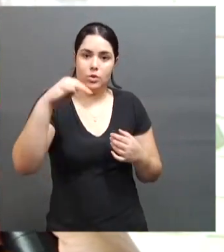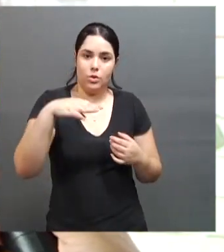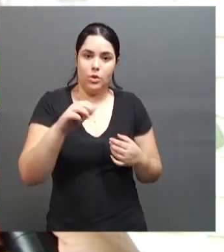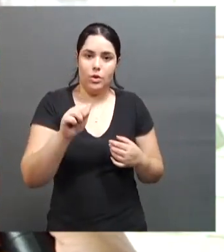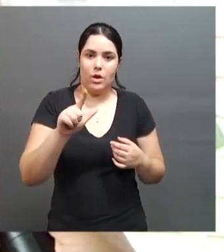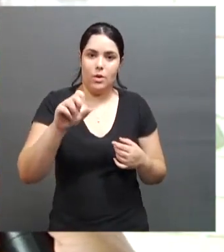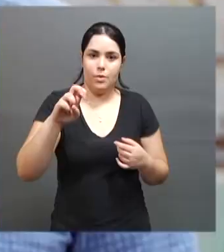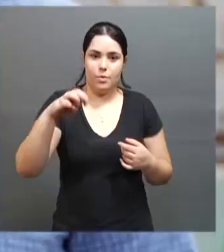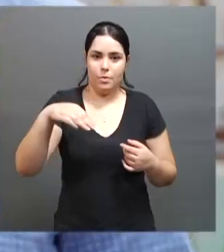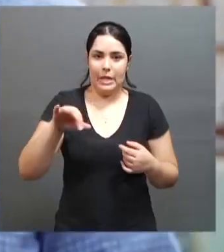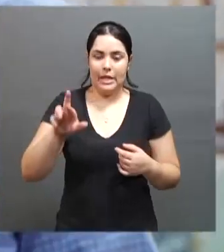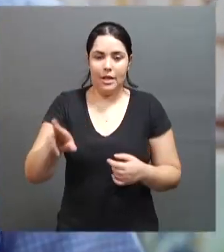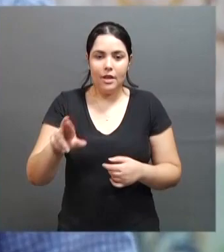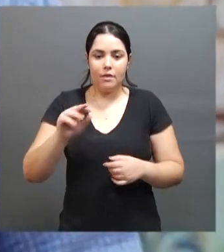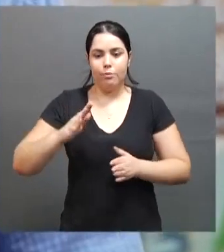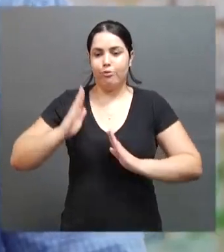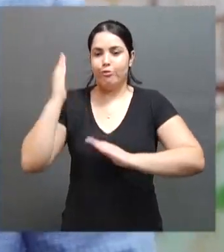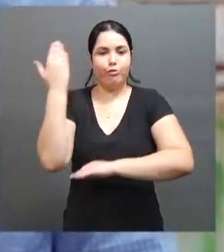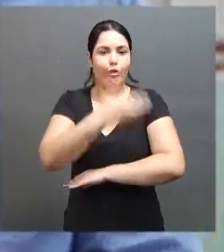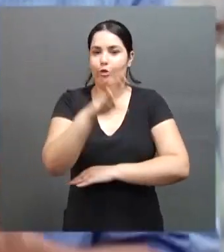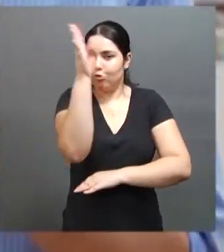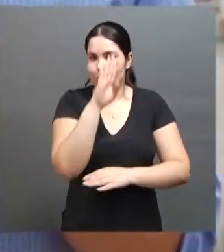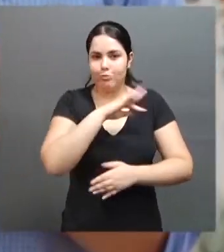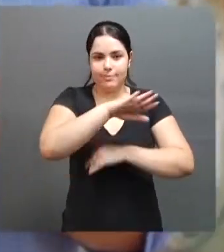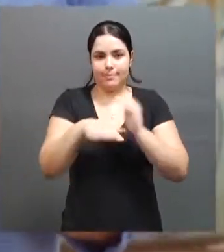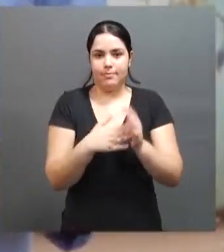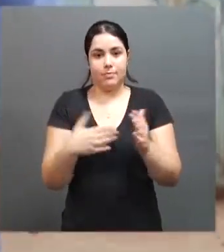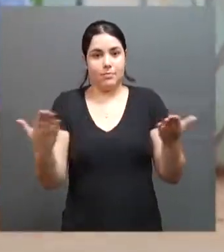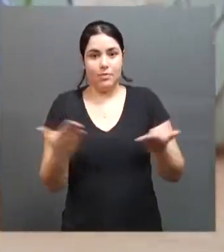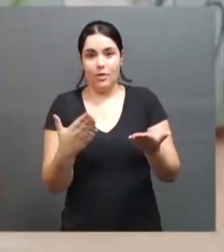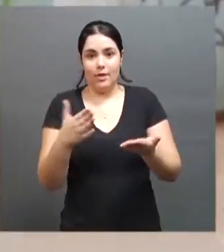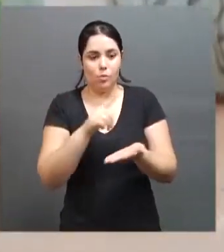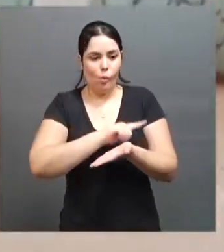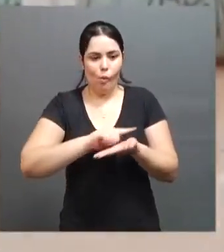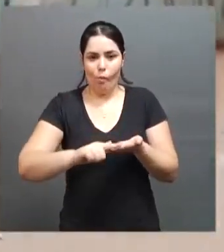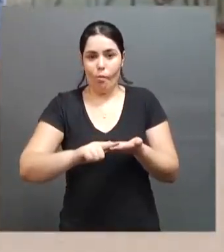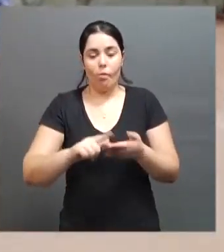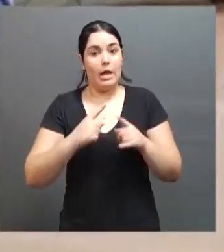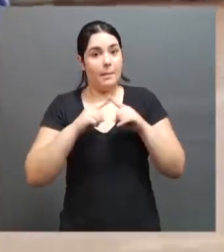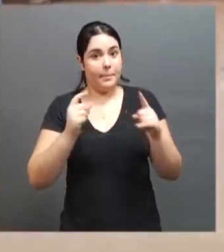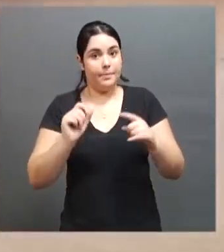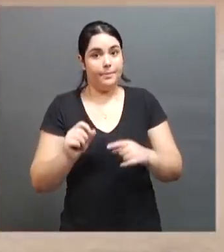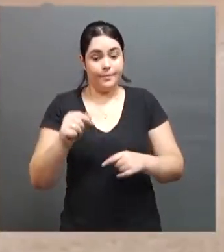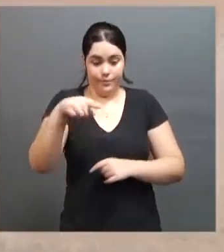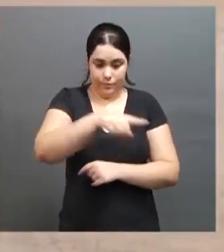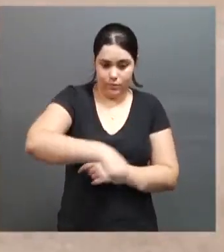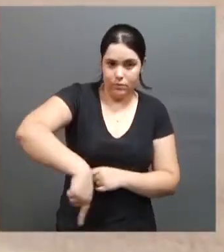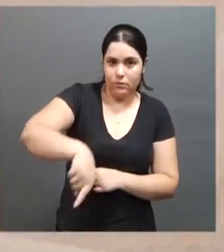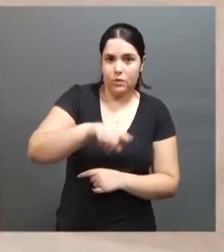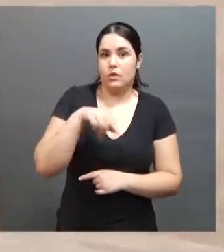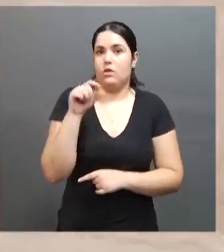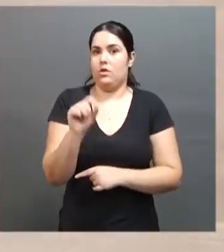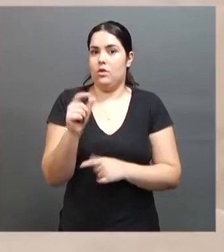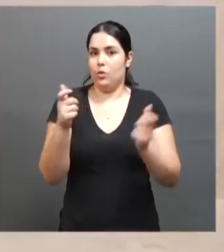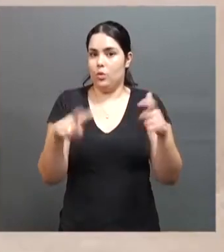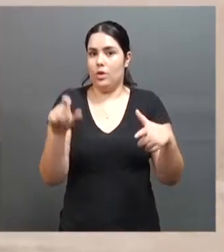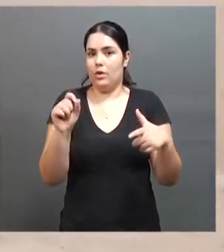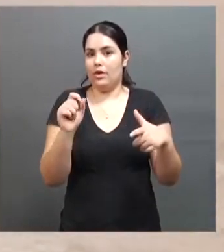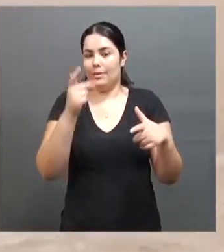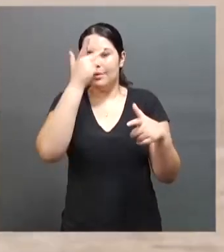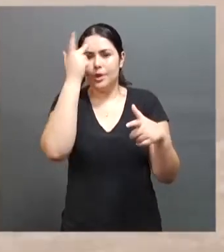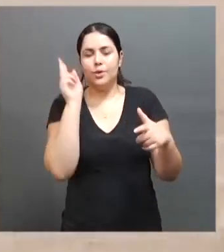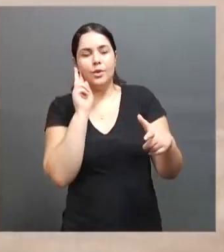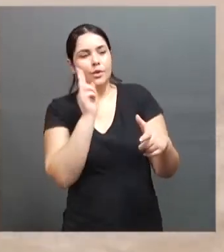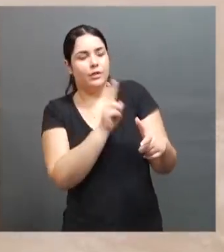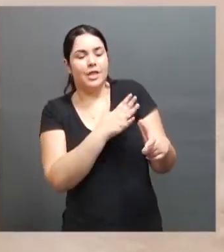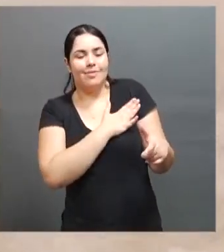Ganhando o Mundo. Essa quadra agora, ela está vazia, mas pode ter certeza que esse lugar aqui serve de inspiração para